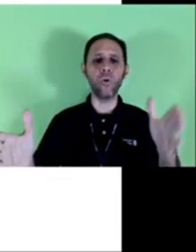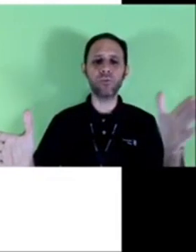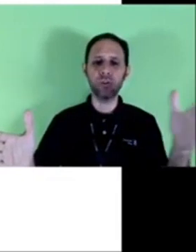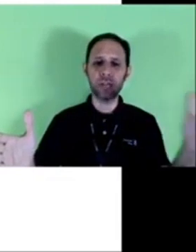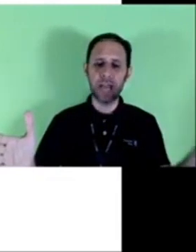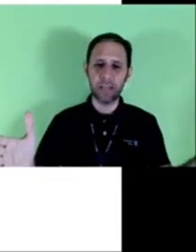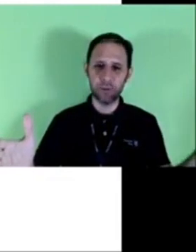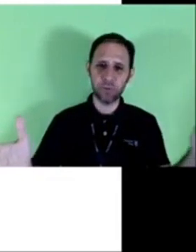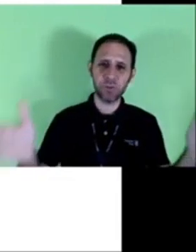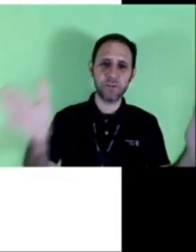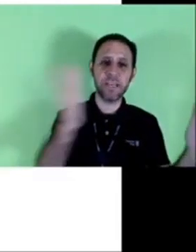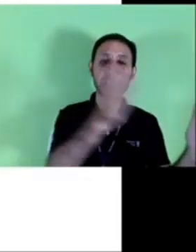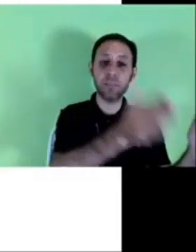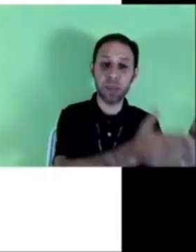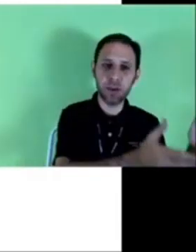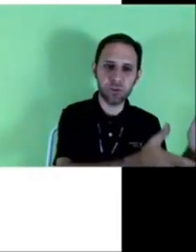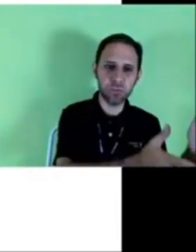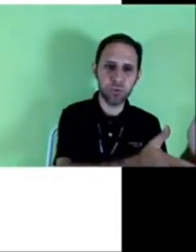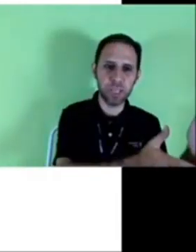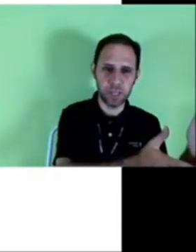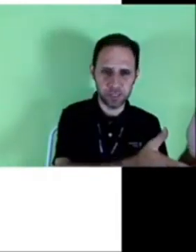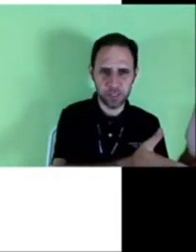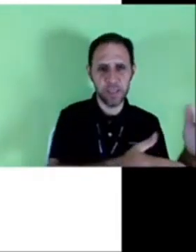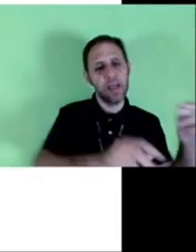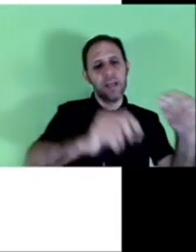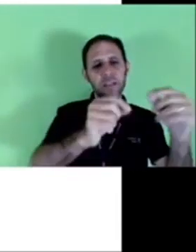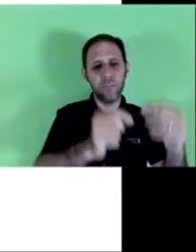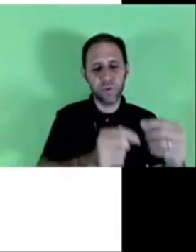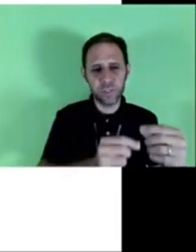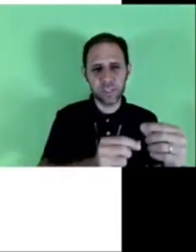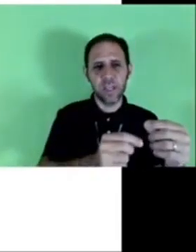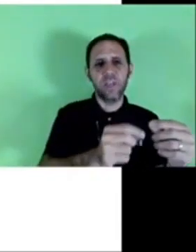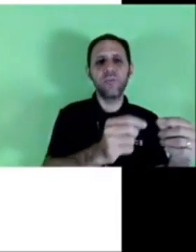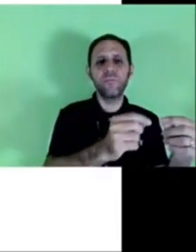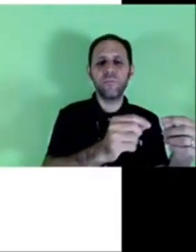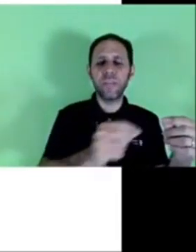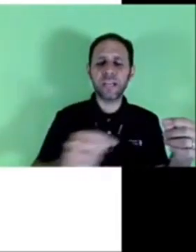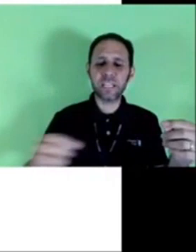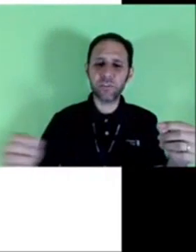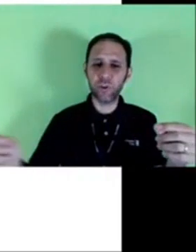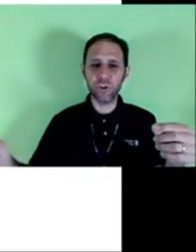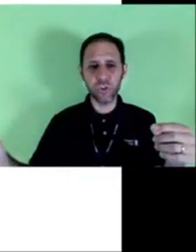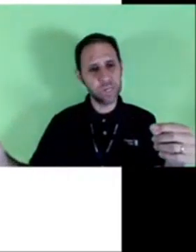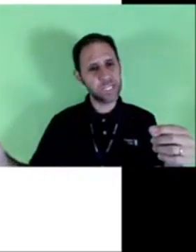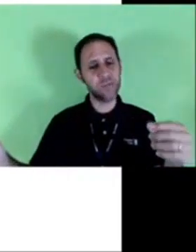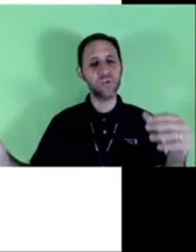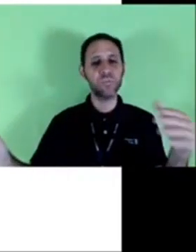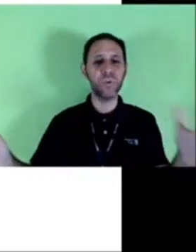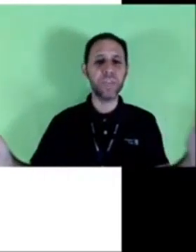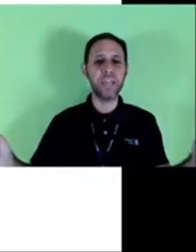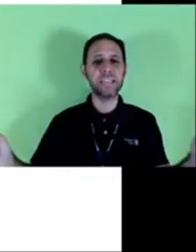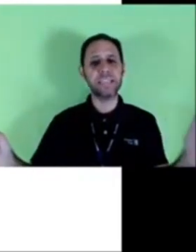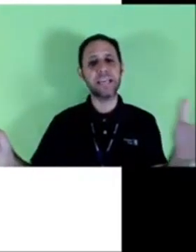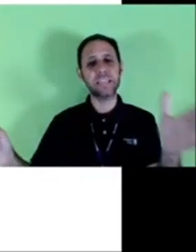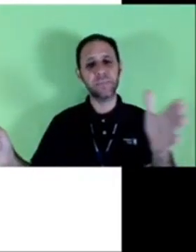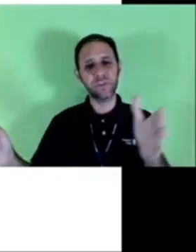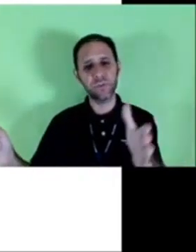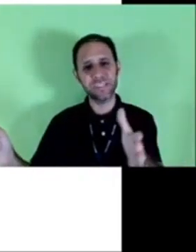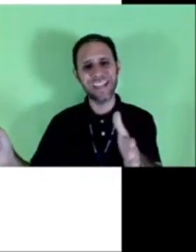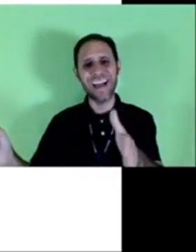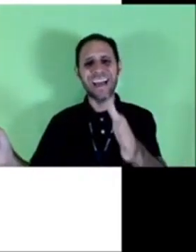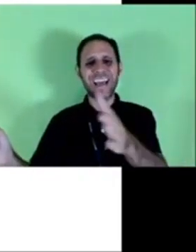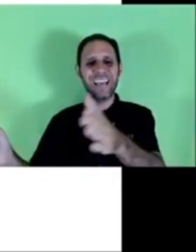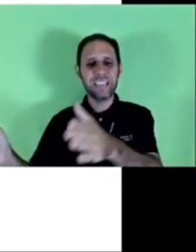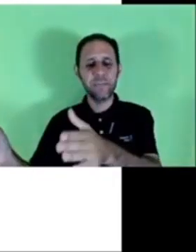do outorgado, a pessoa que vai receber os poderes. depois, na continuação, os poderes que essa